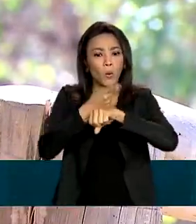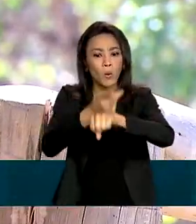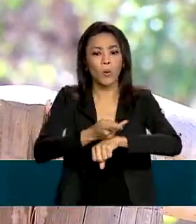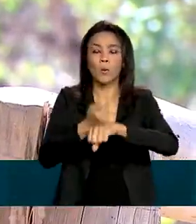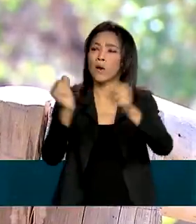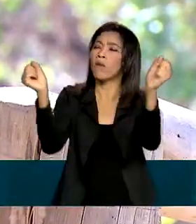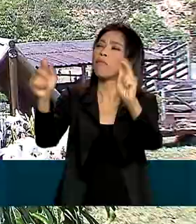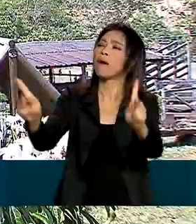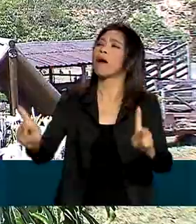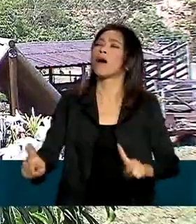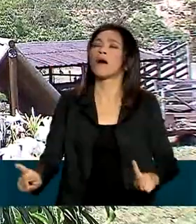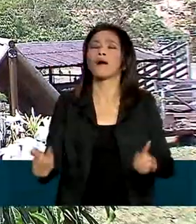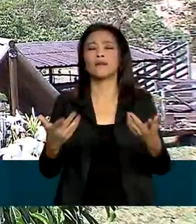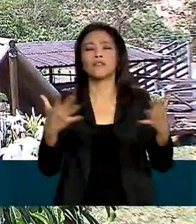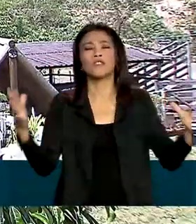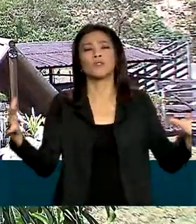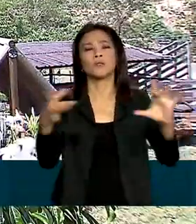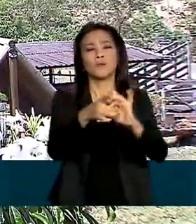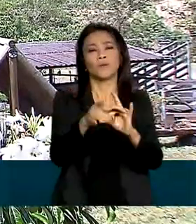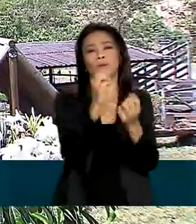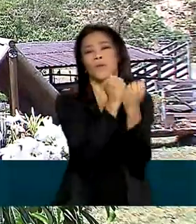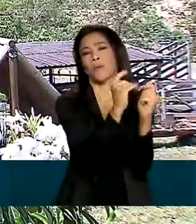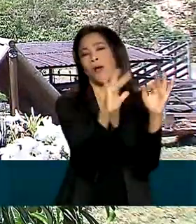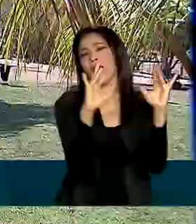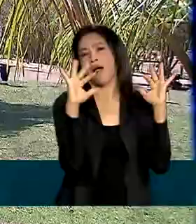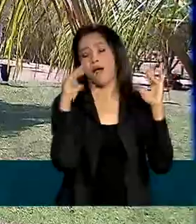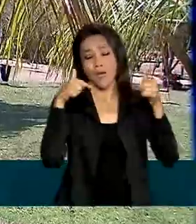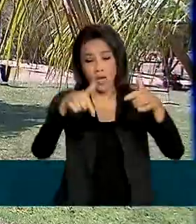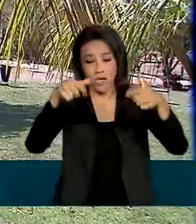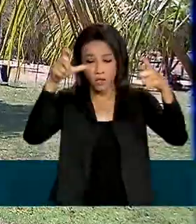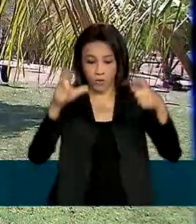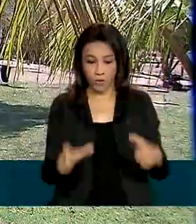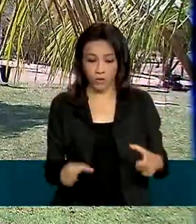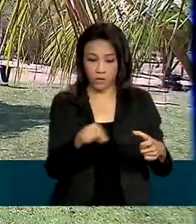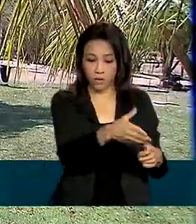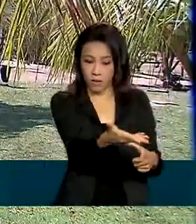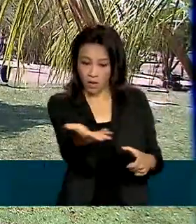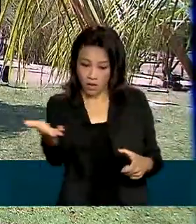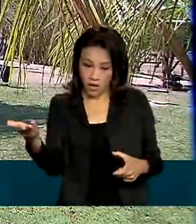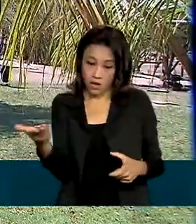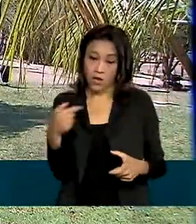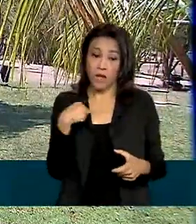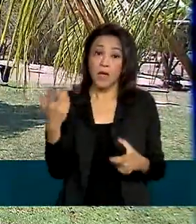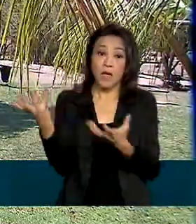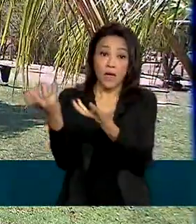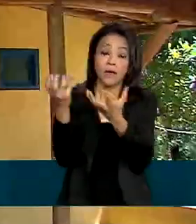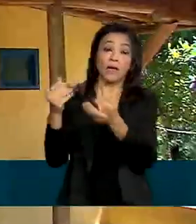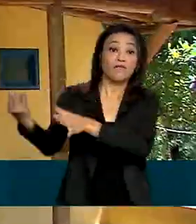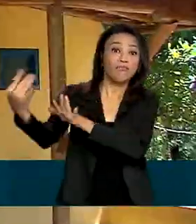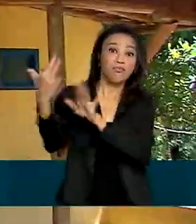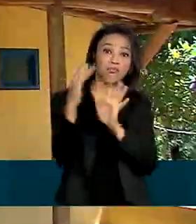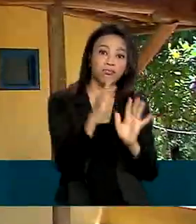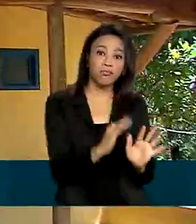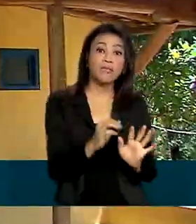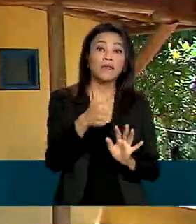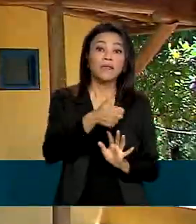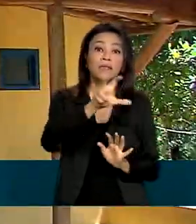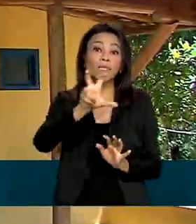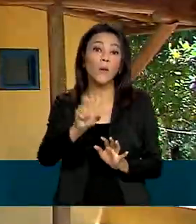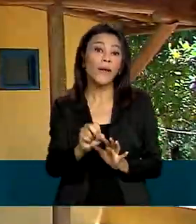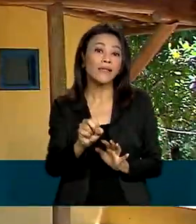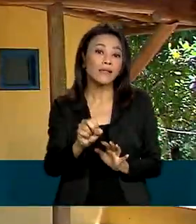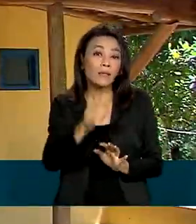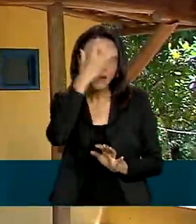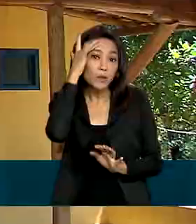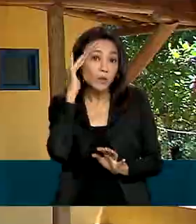e a tranquilidade junto à natureza. Esse hotel Fazenda, no Distrito Federal, recebe cerca de 150 pessoas